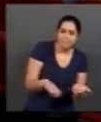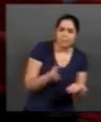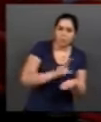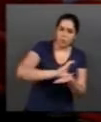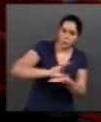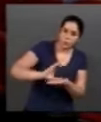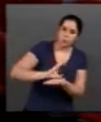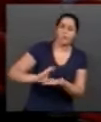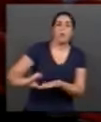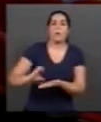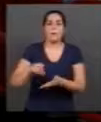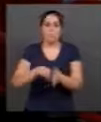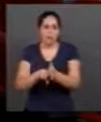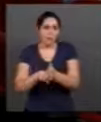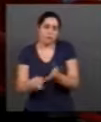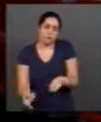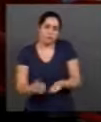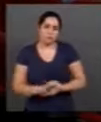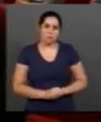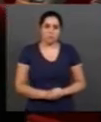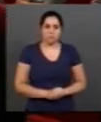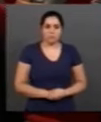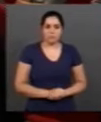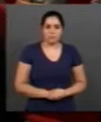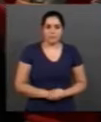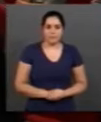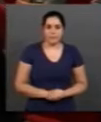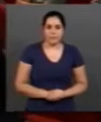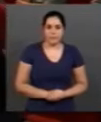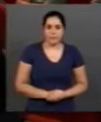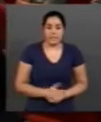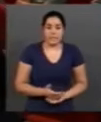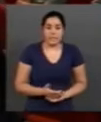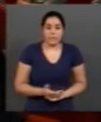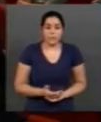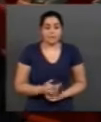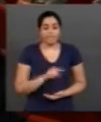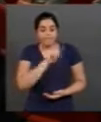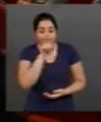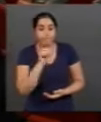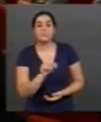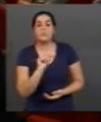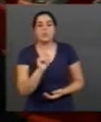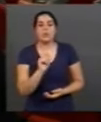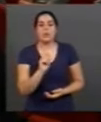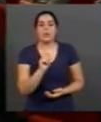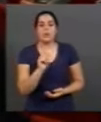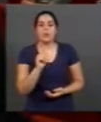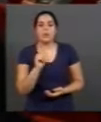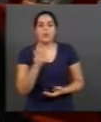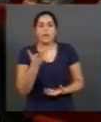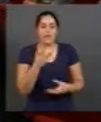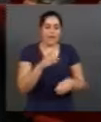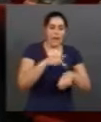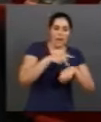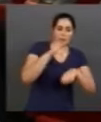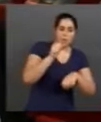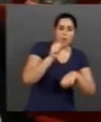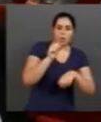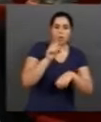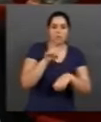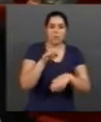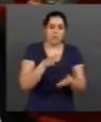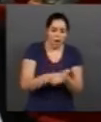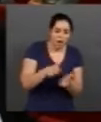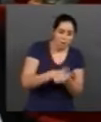pesquisas, conforme explica o professor. A grande questão é inserir essa pós-graduação, que está muito voltada para a publicação,